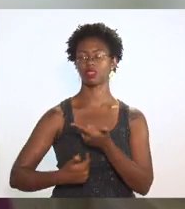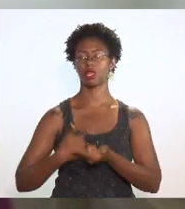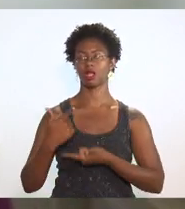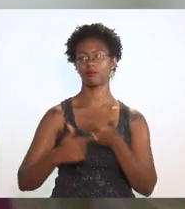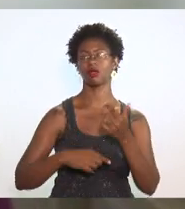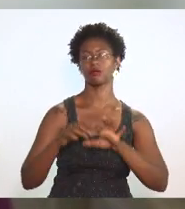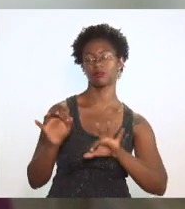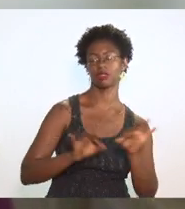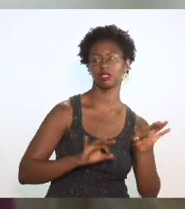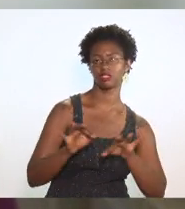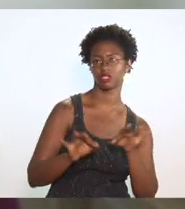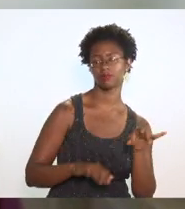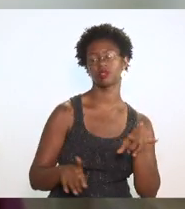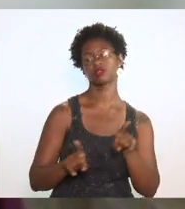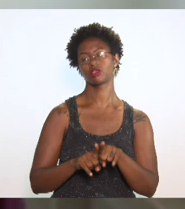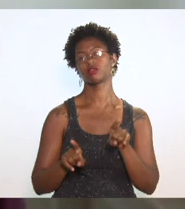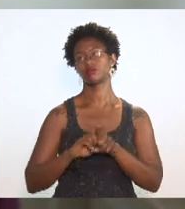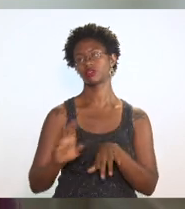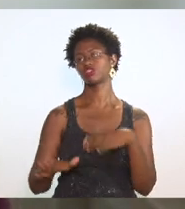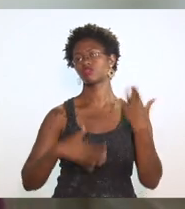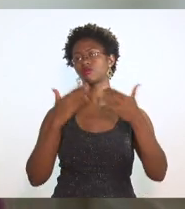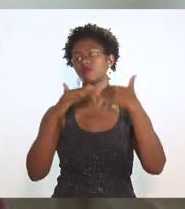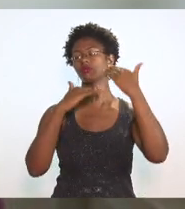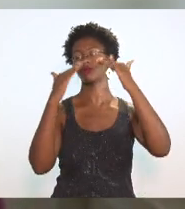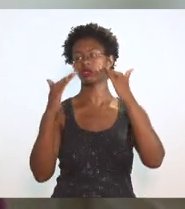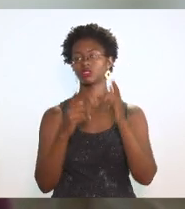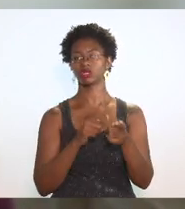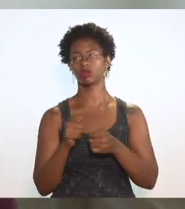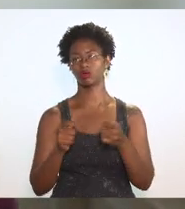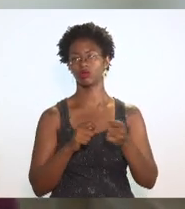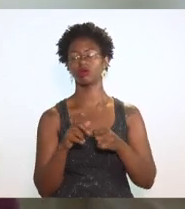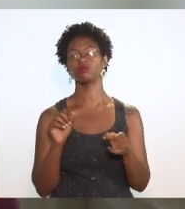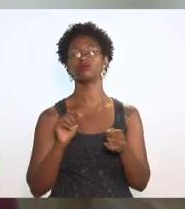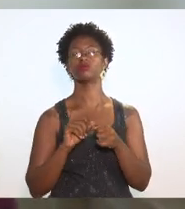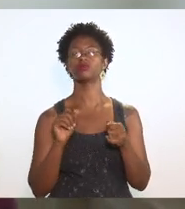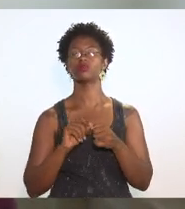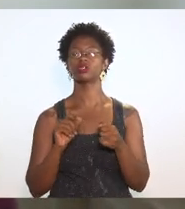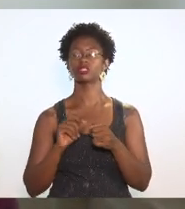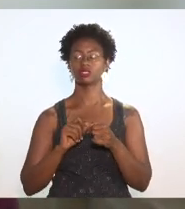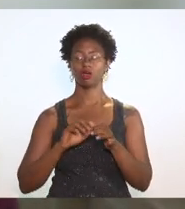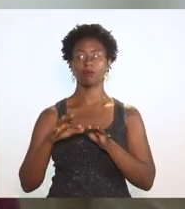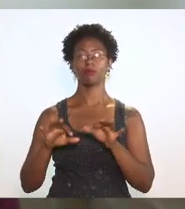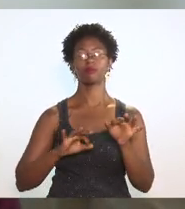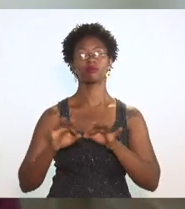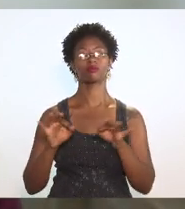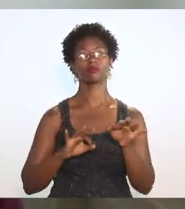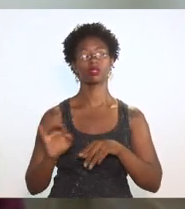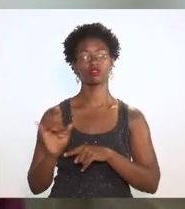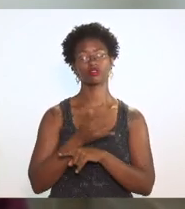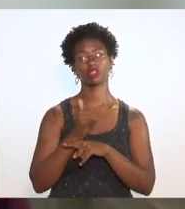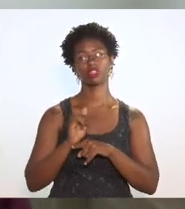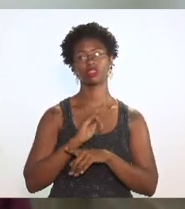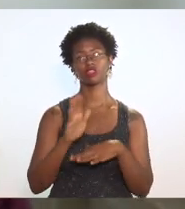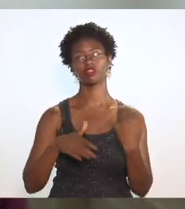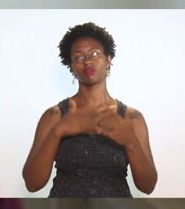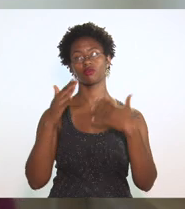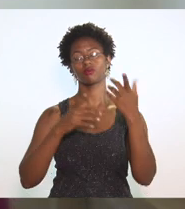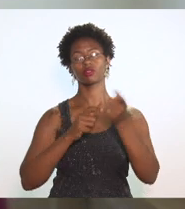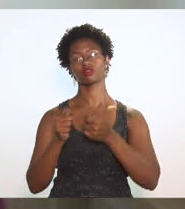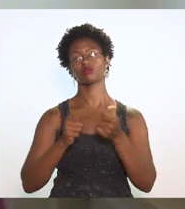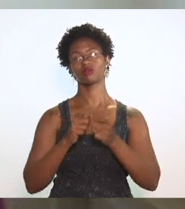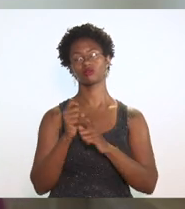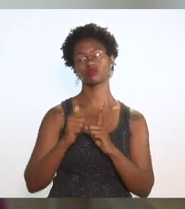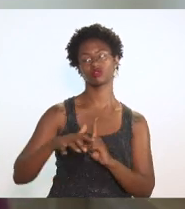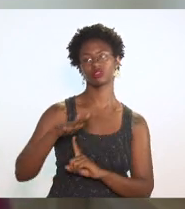planejamento quanto para o desenvolvimento econômico fazerem o plano estratégico desenvolvimento econômico social do estado